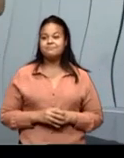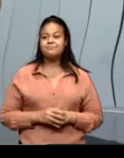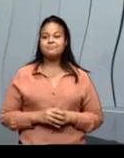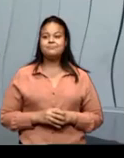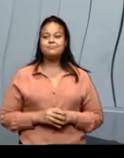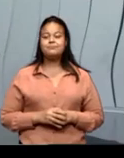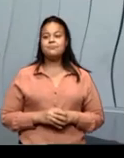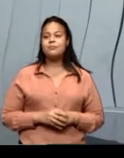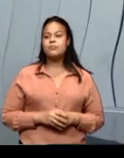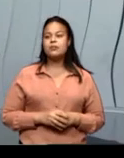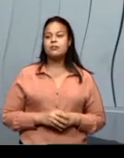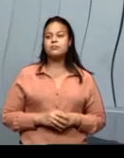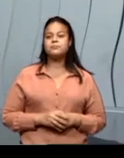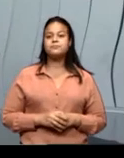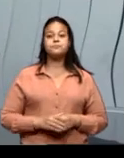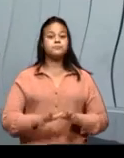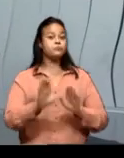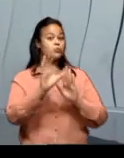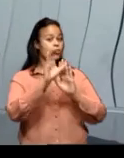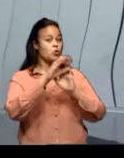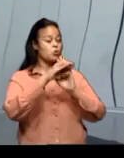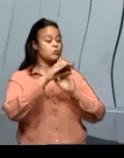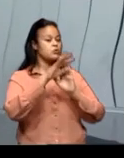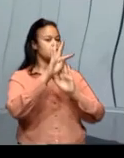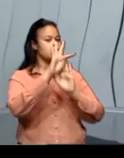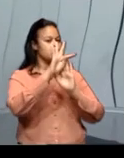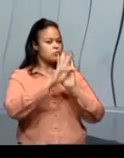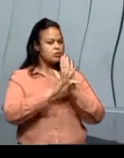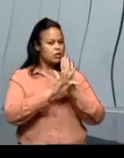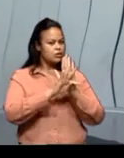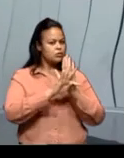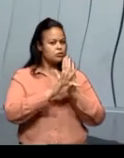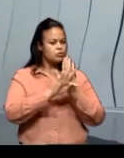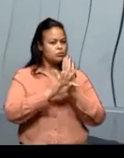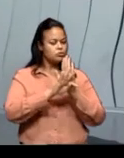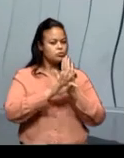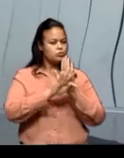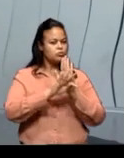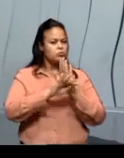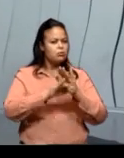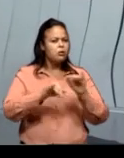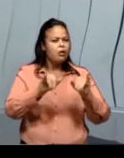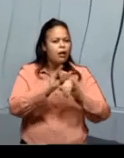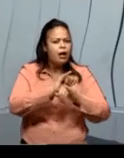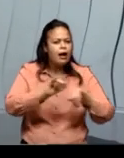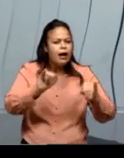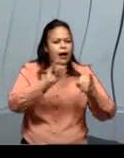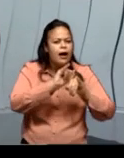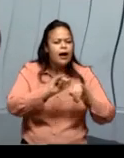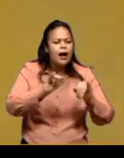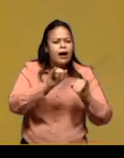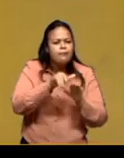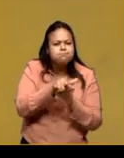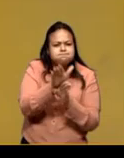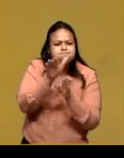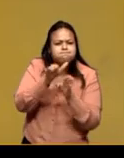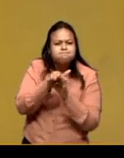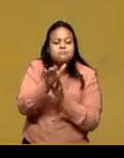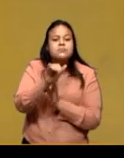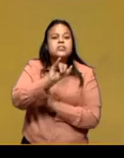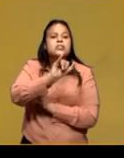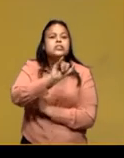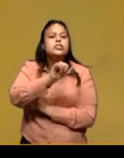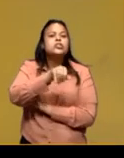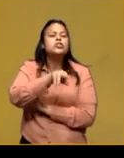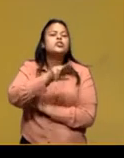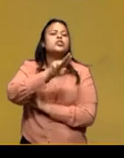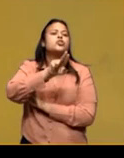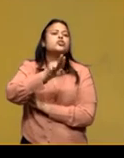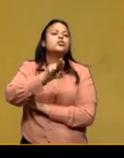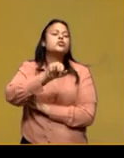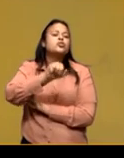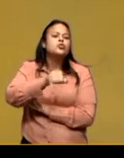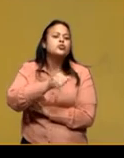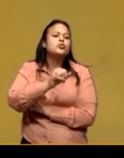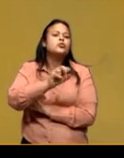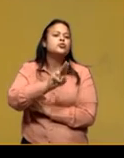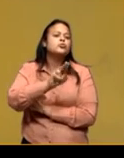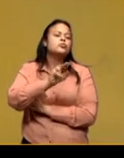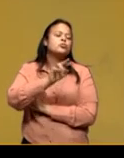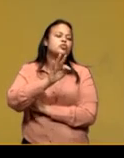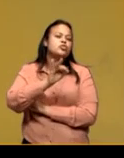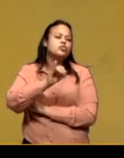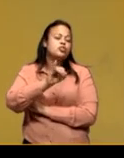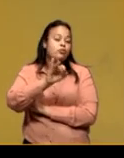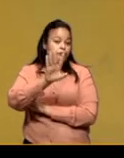Agora, o conceito do texto injuntivo. Tem um nome feio, né, gente? O texto injuntivo é chamado também de texto